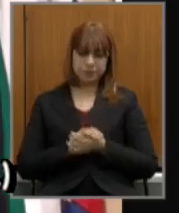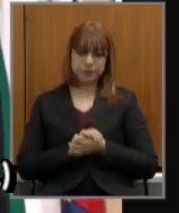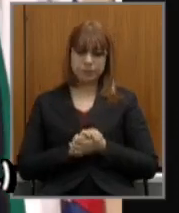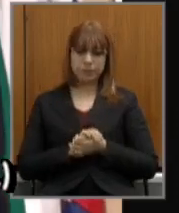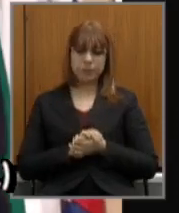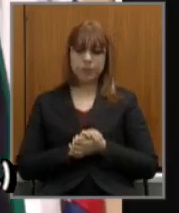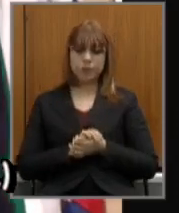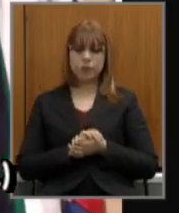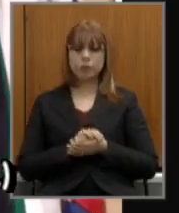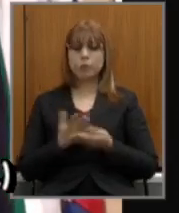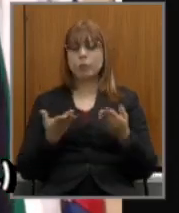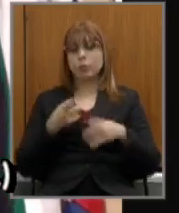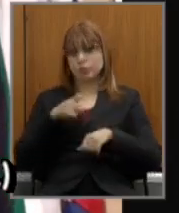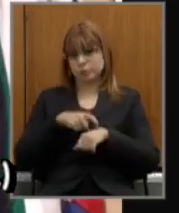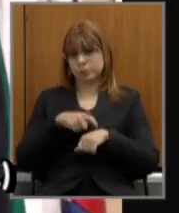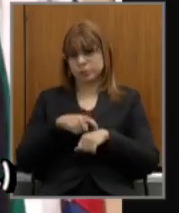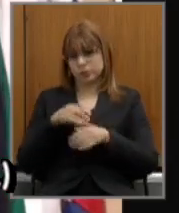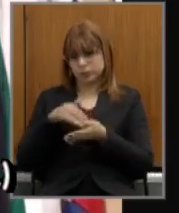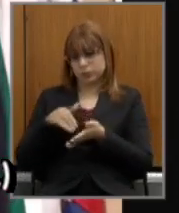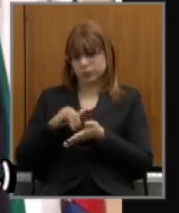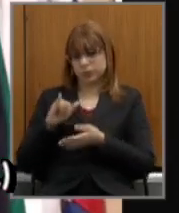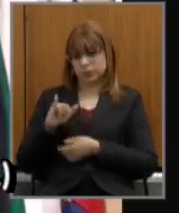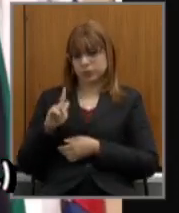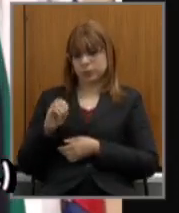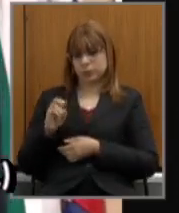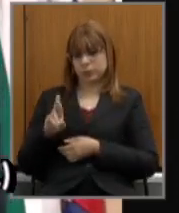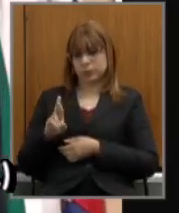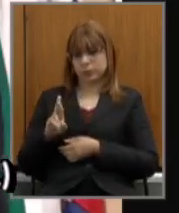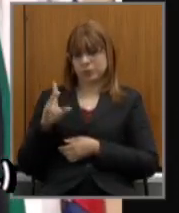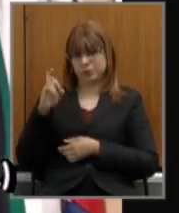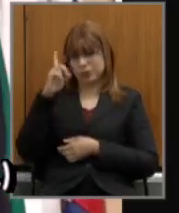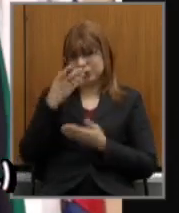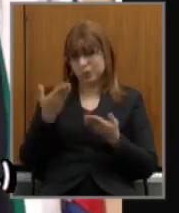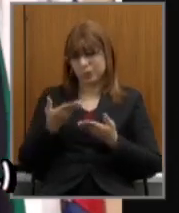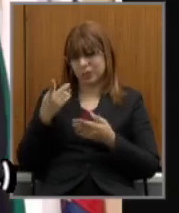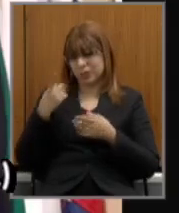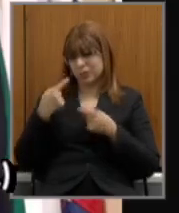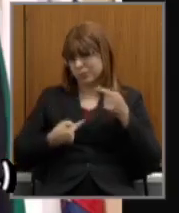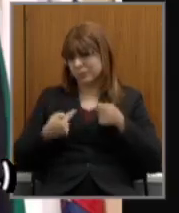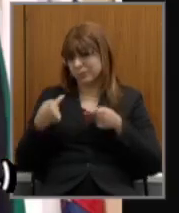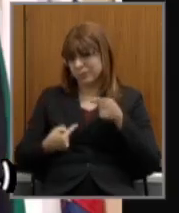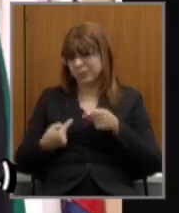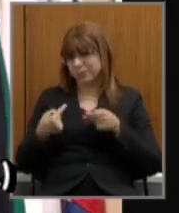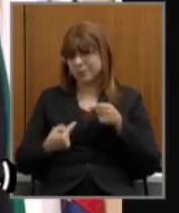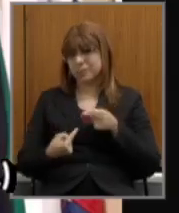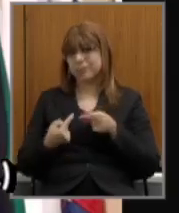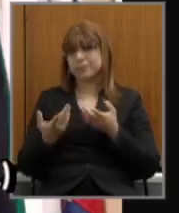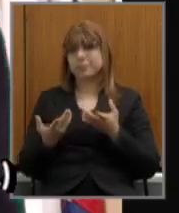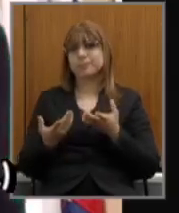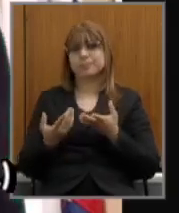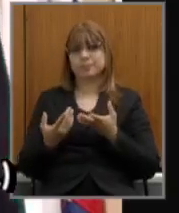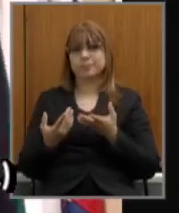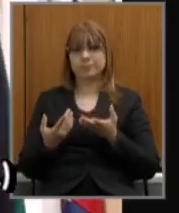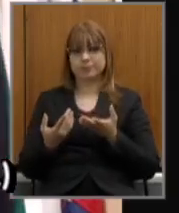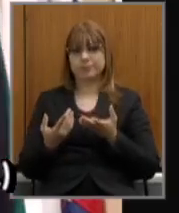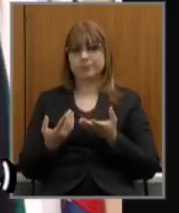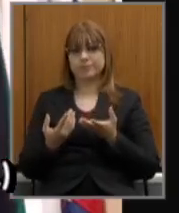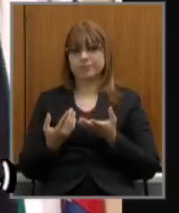momento secretário é muito difícil a gente discutir essa questão da